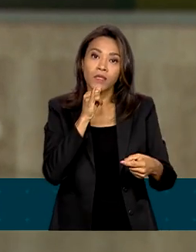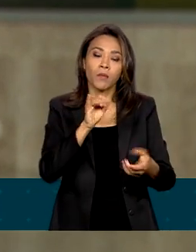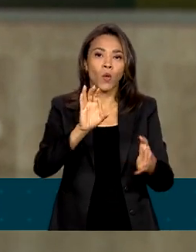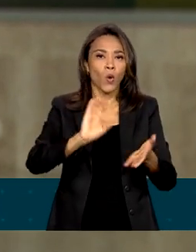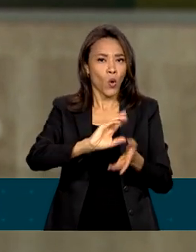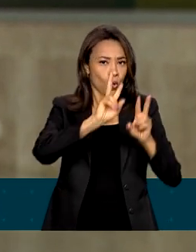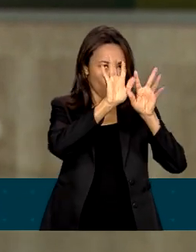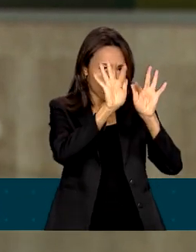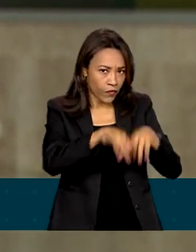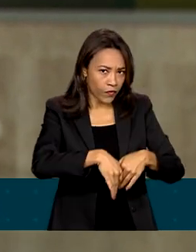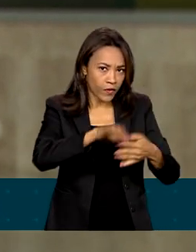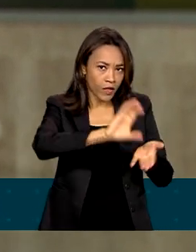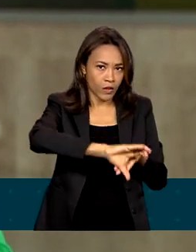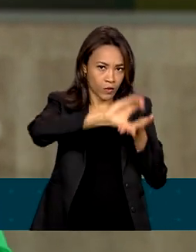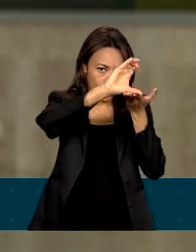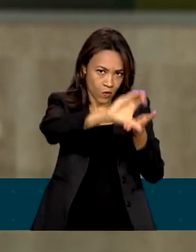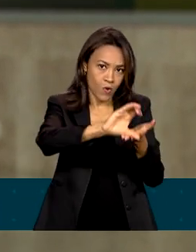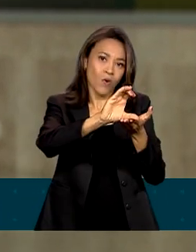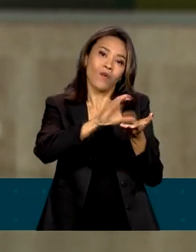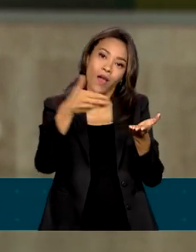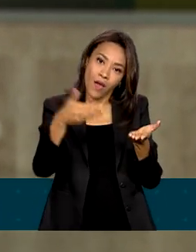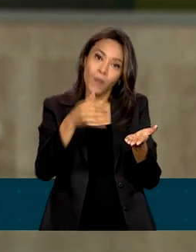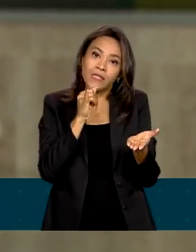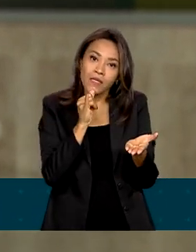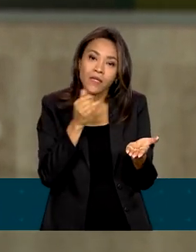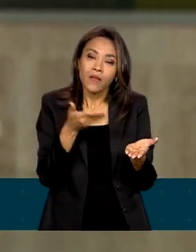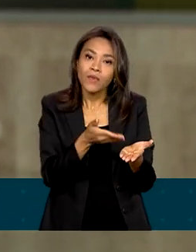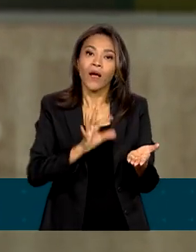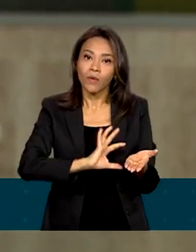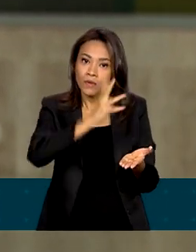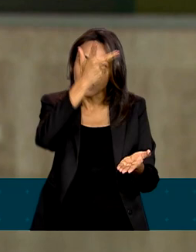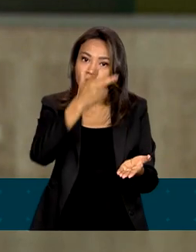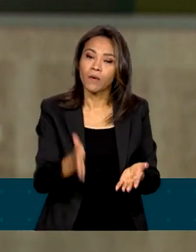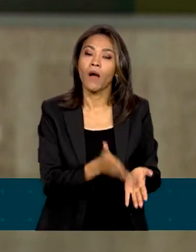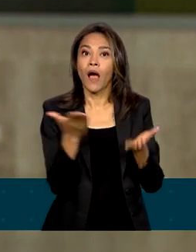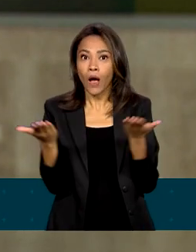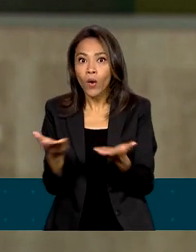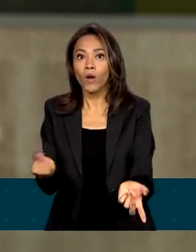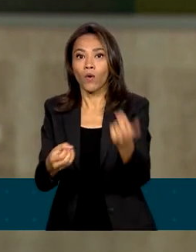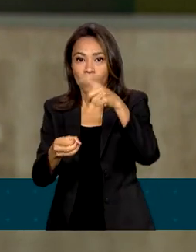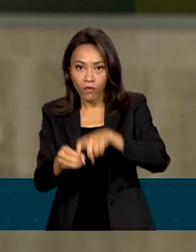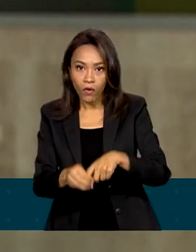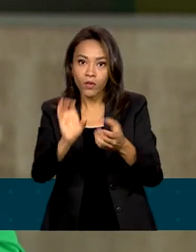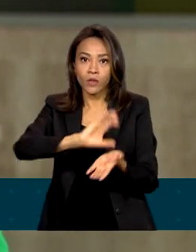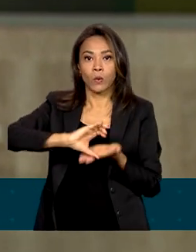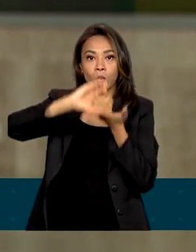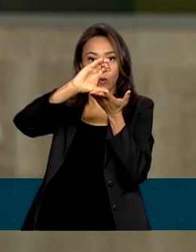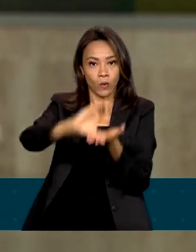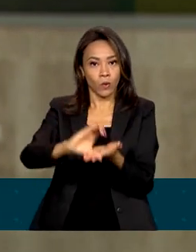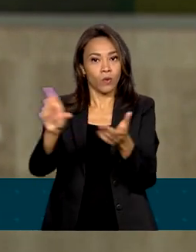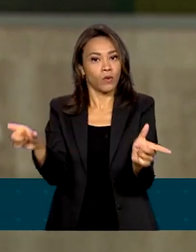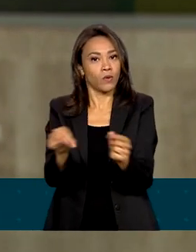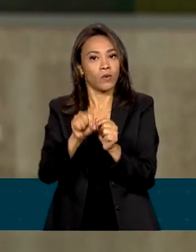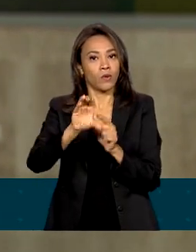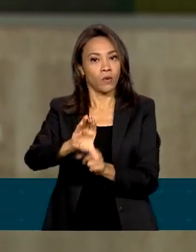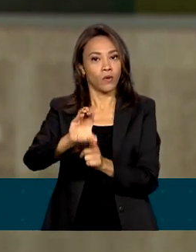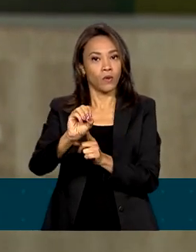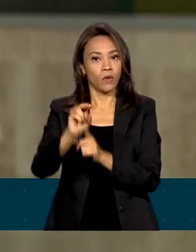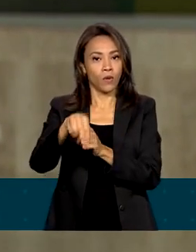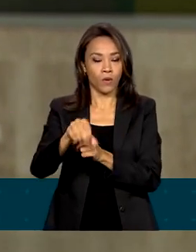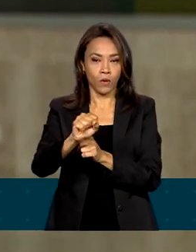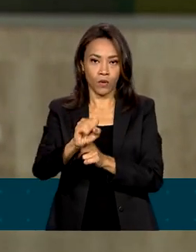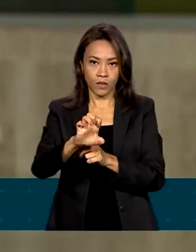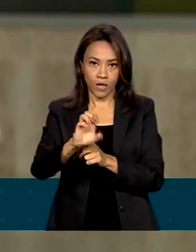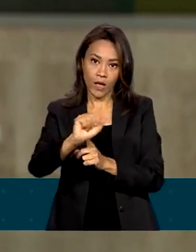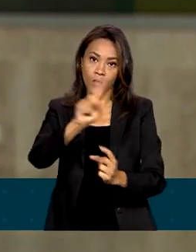Segurança Alimentar e Nutricional é um exemplo. Agora, com a reativação do Conselho, a expectativa é garantir